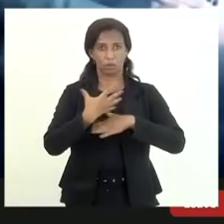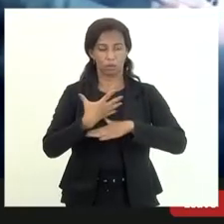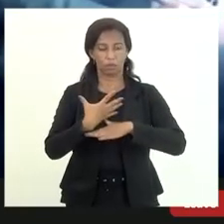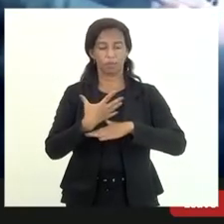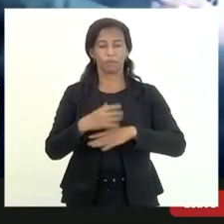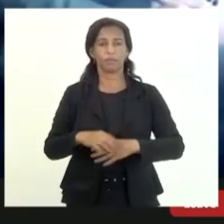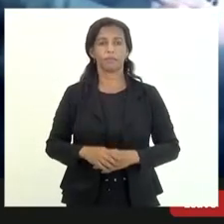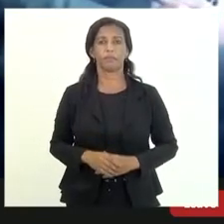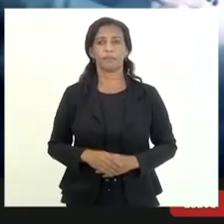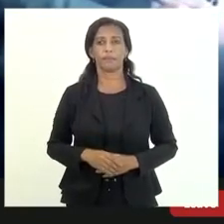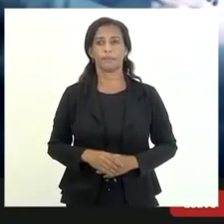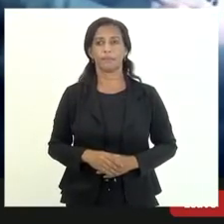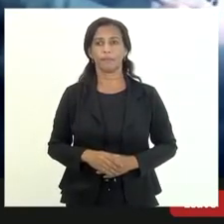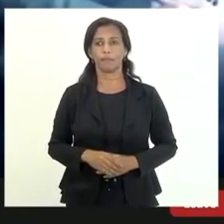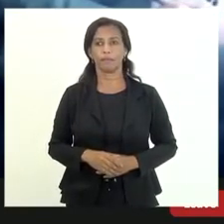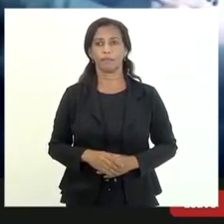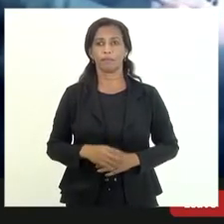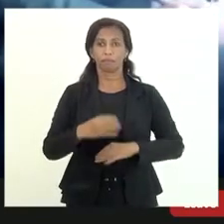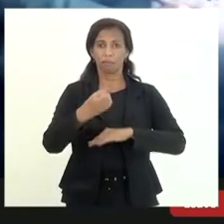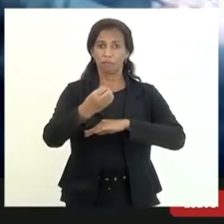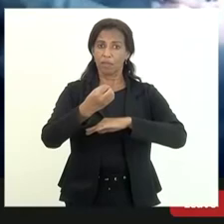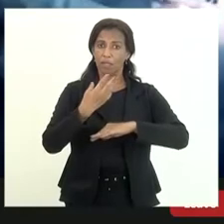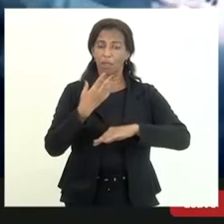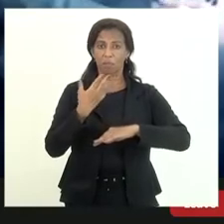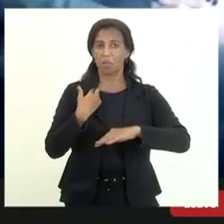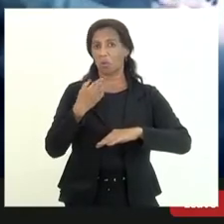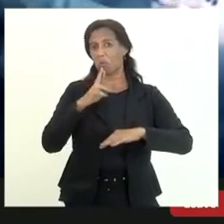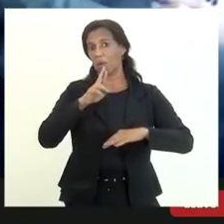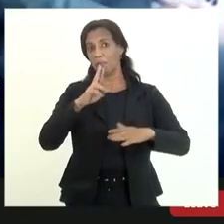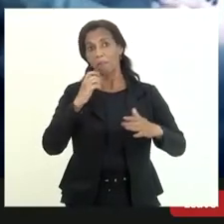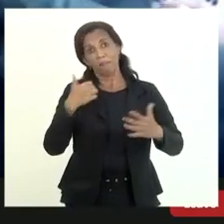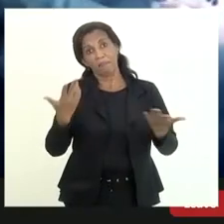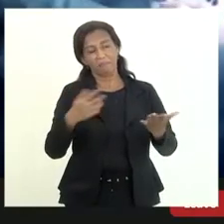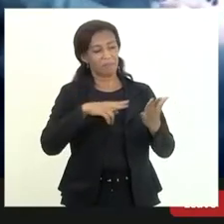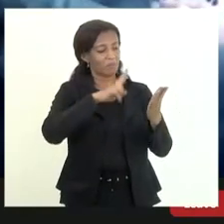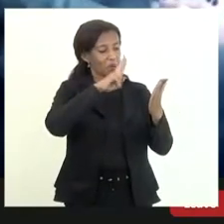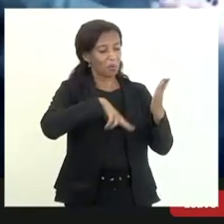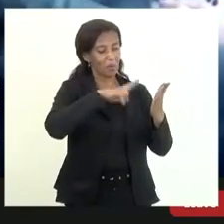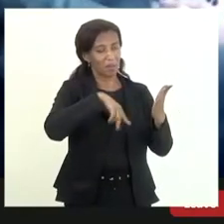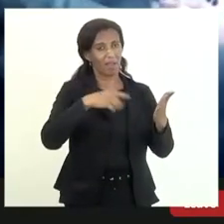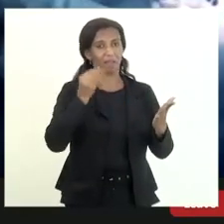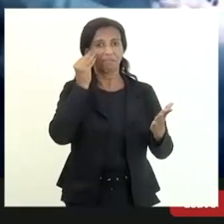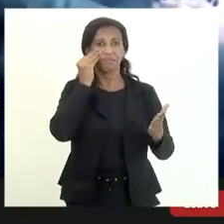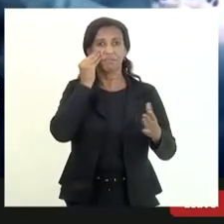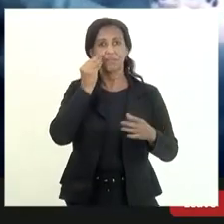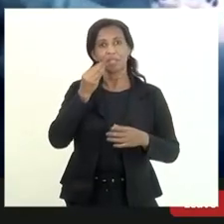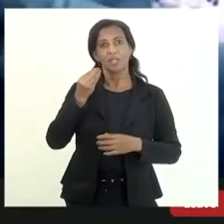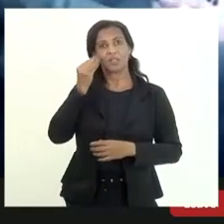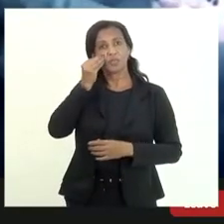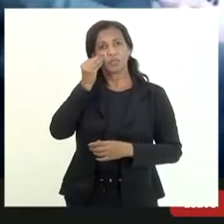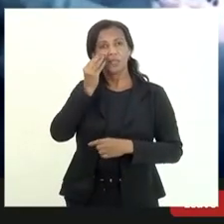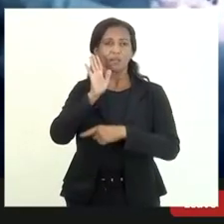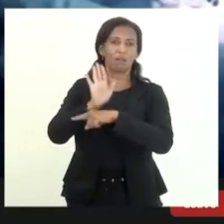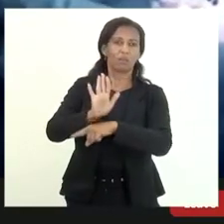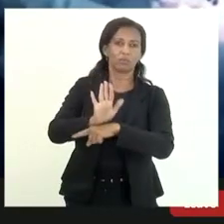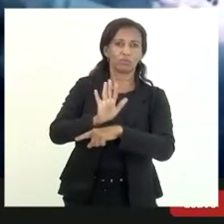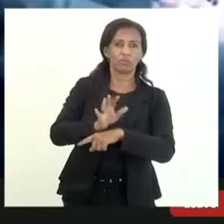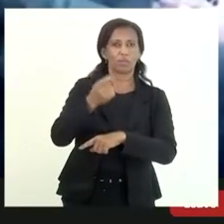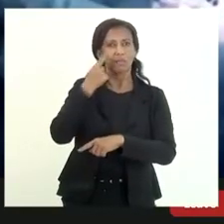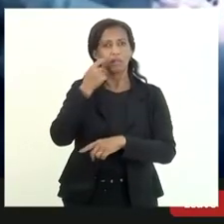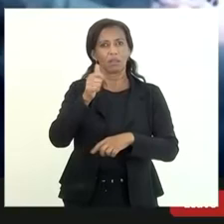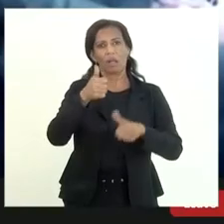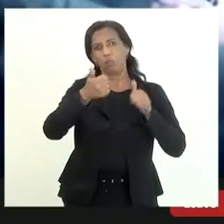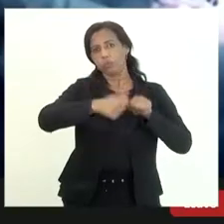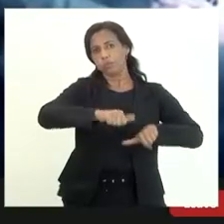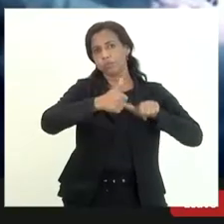e encaminhar alguma sugestão pelo menos passar os olhos tentar contribuir com a nossa experiência tentar fazer o nosso